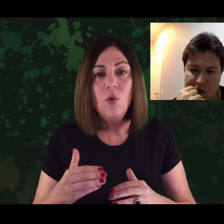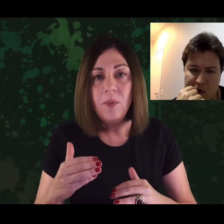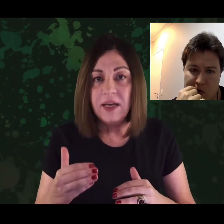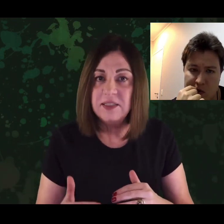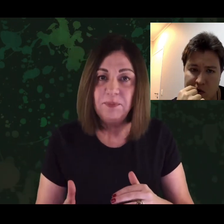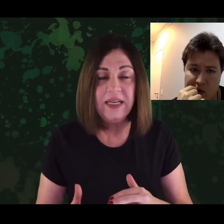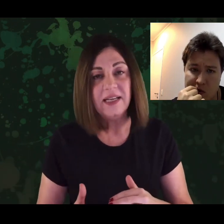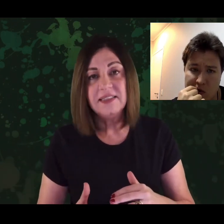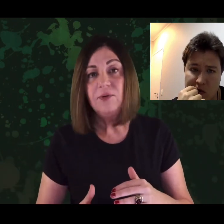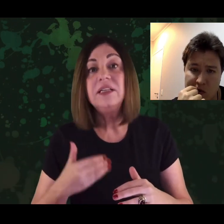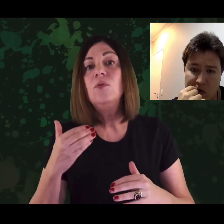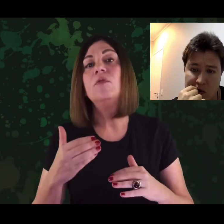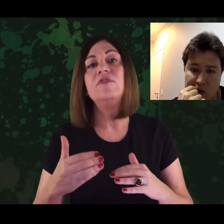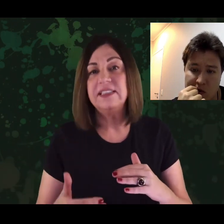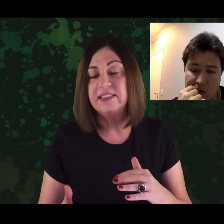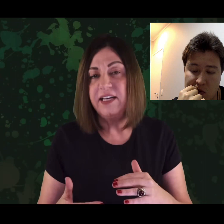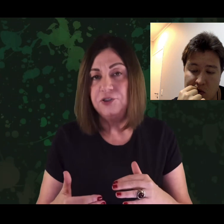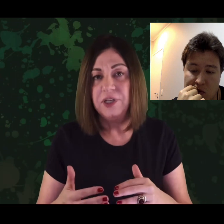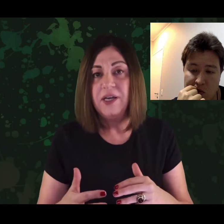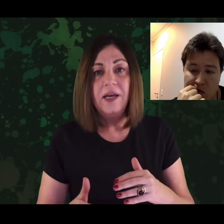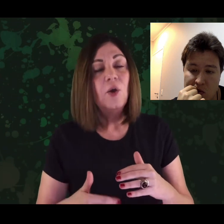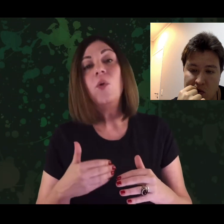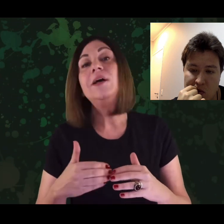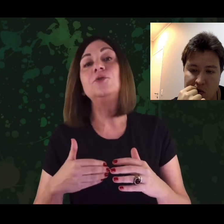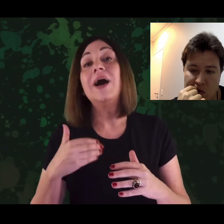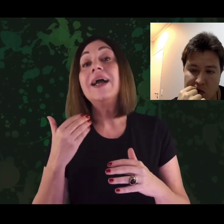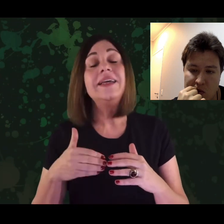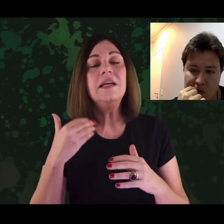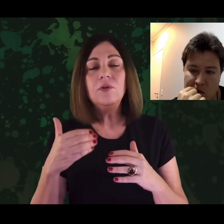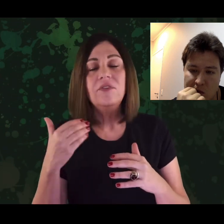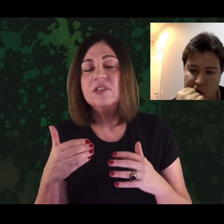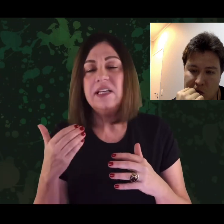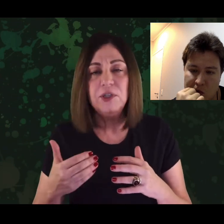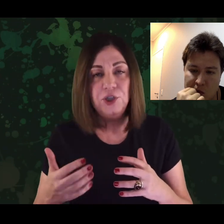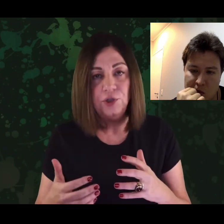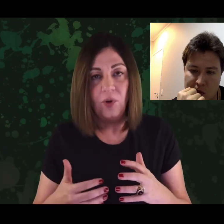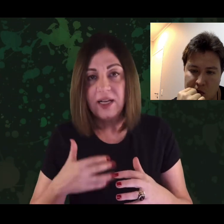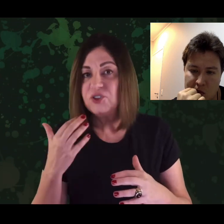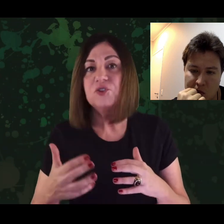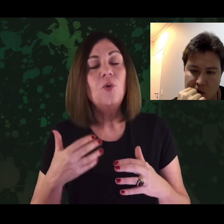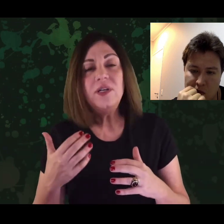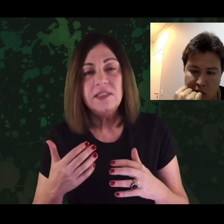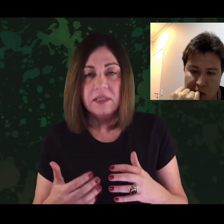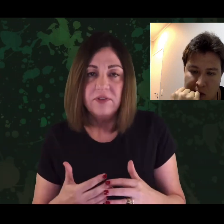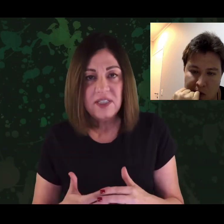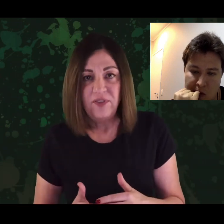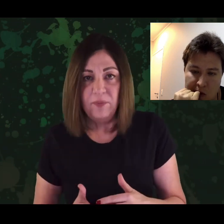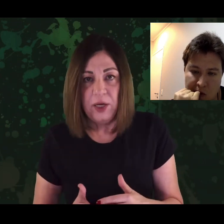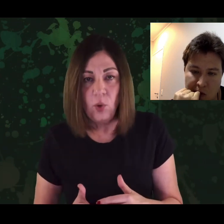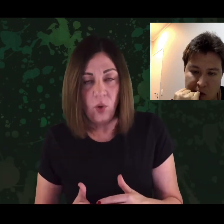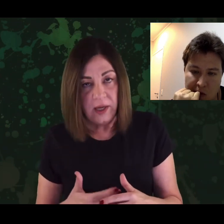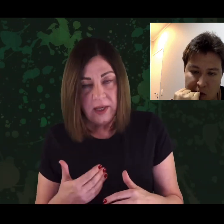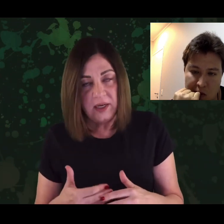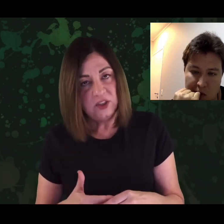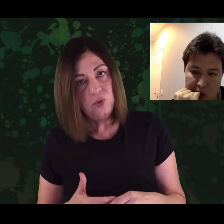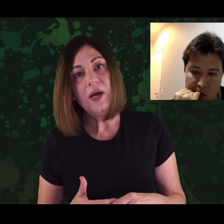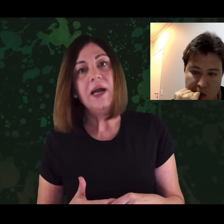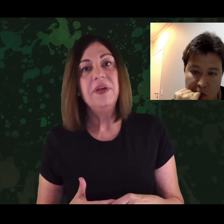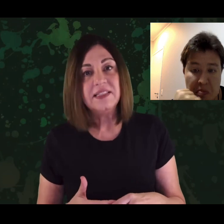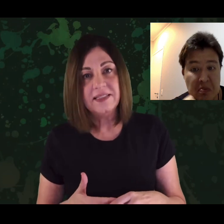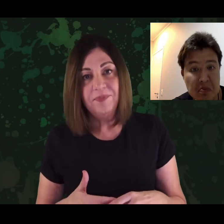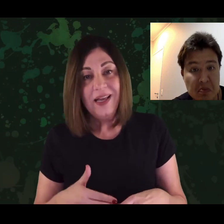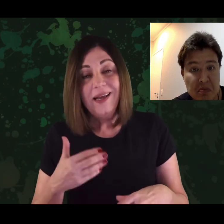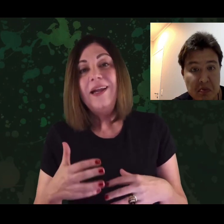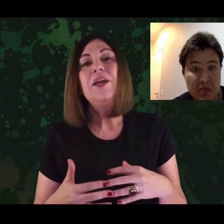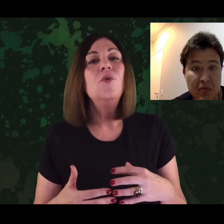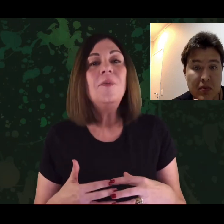porque nenhuma explicação é tão convencente quanto aquilo que você imaginou, as coisas que você fabricou na sua